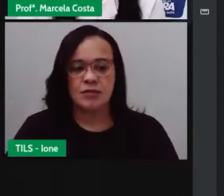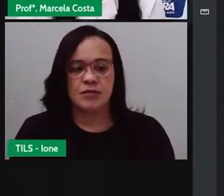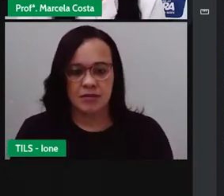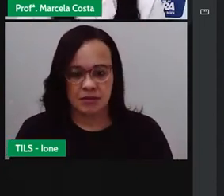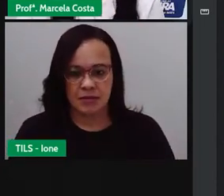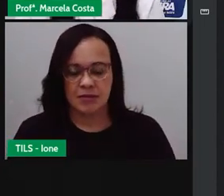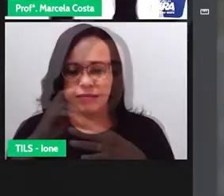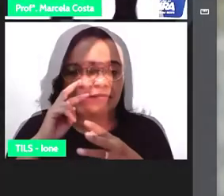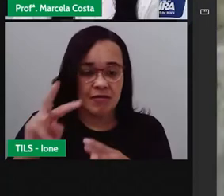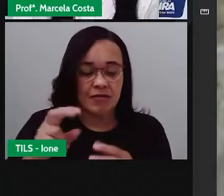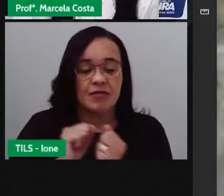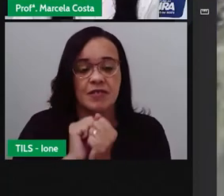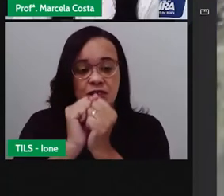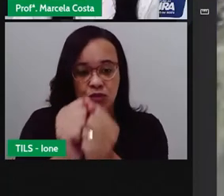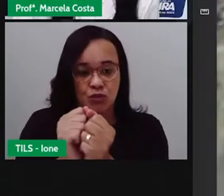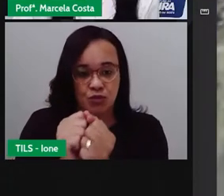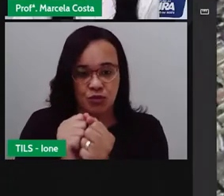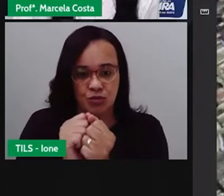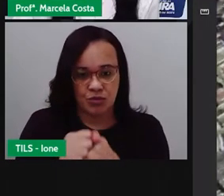Abastecimento.